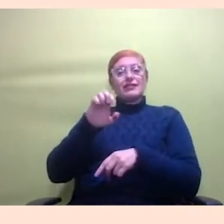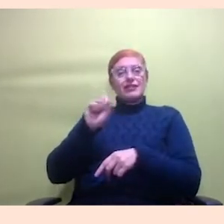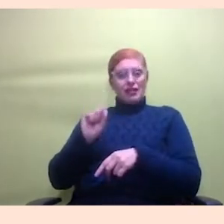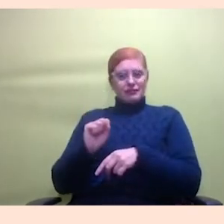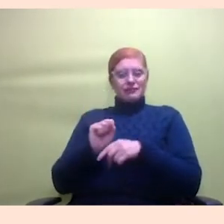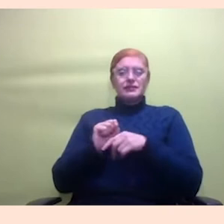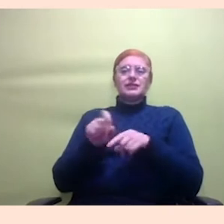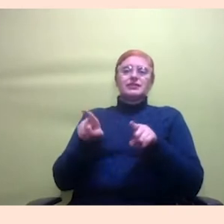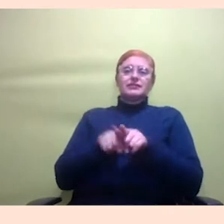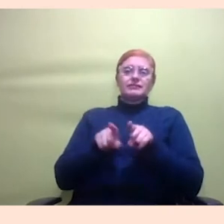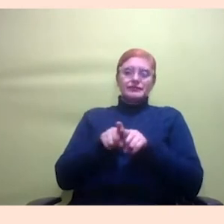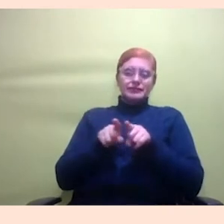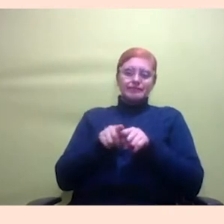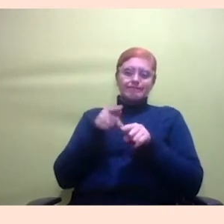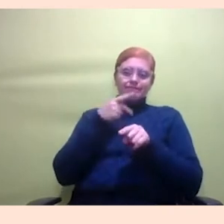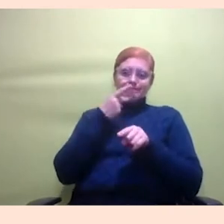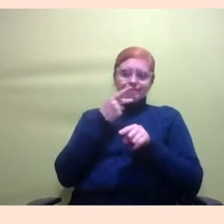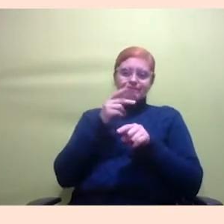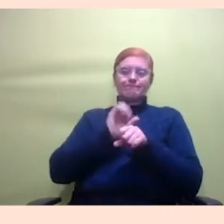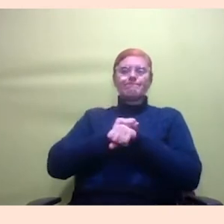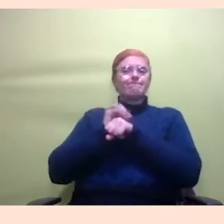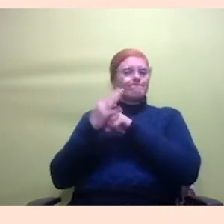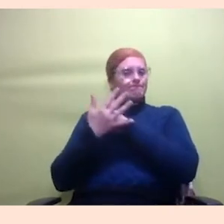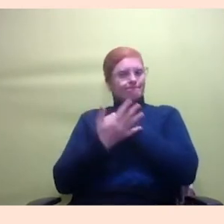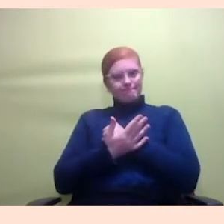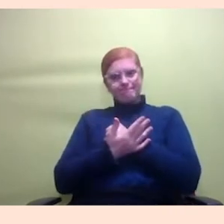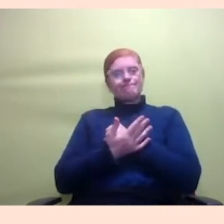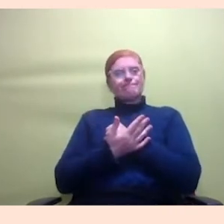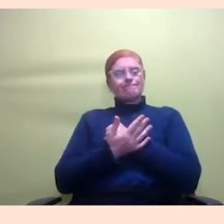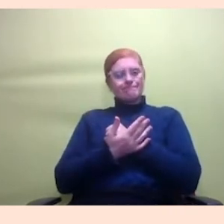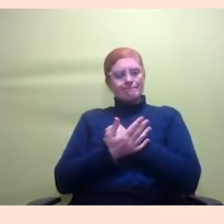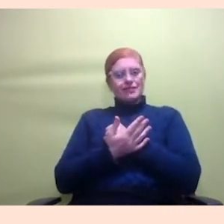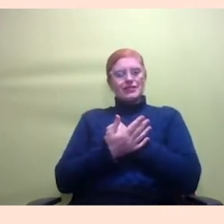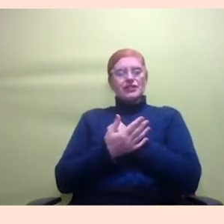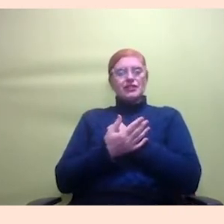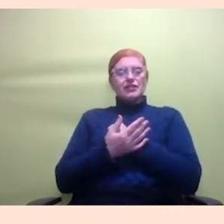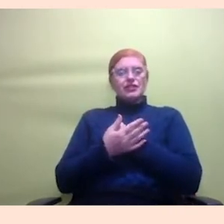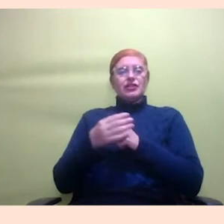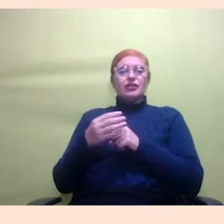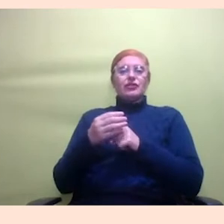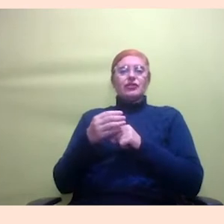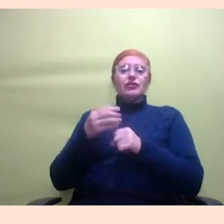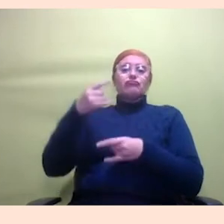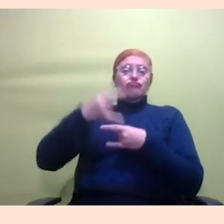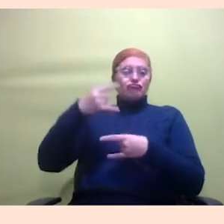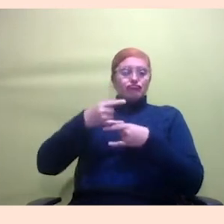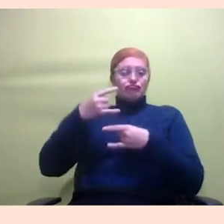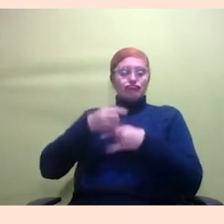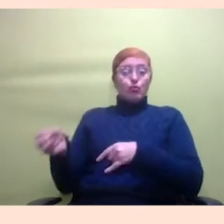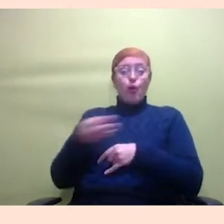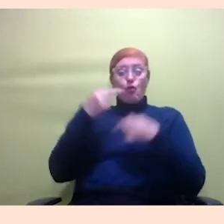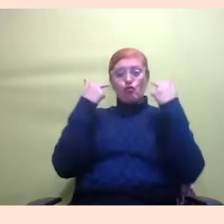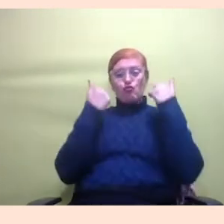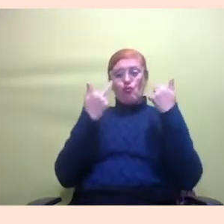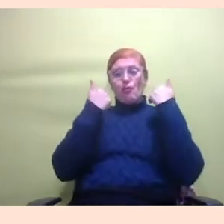Rivani e falando que a pandemia tem trazido o online como novo normal no entanto essa não é a realidade